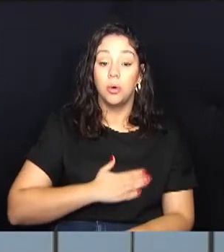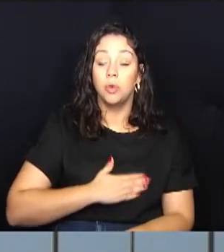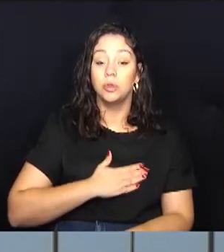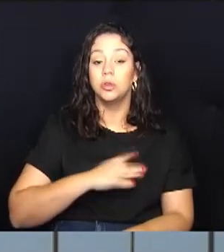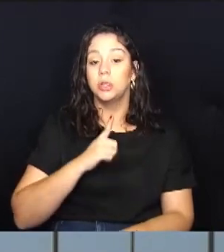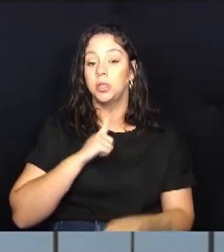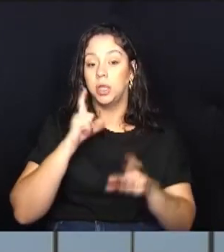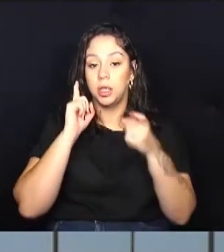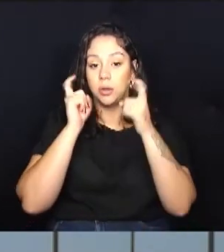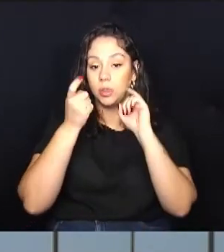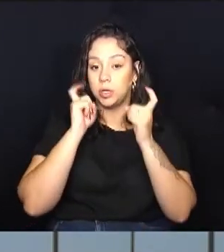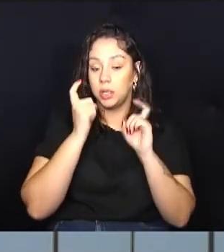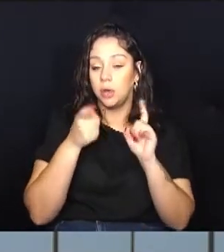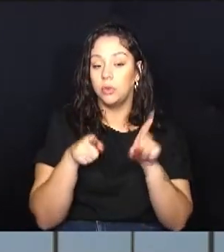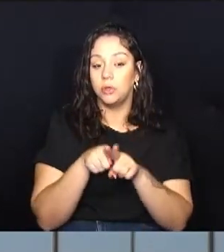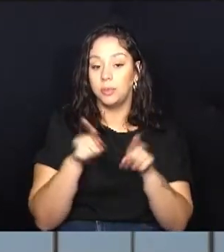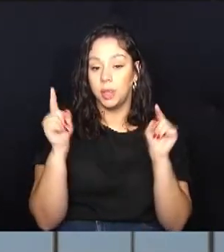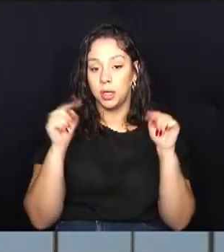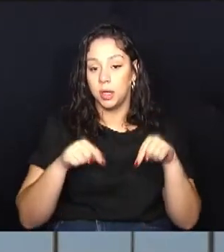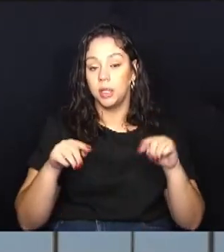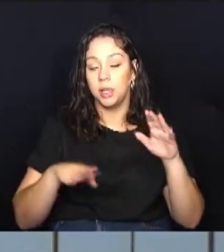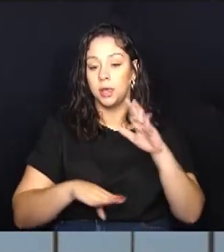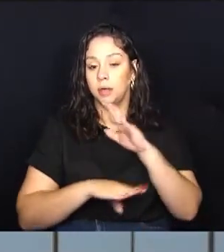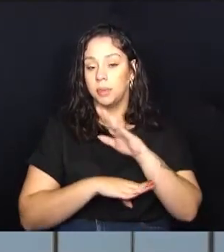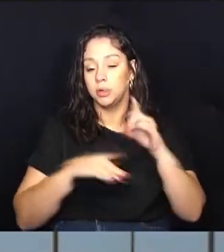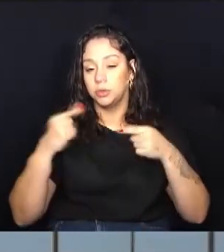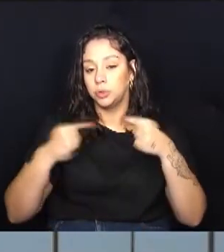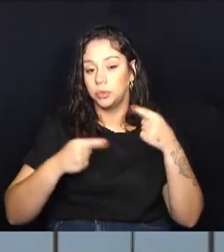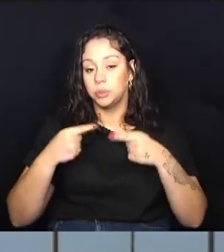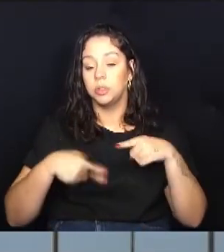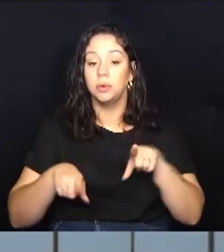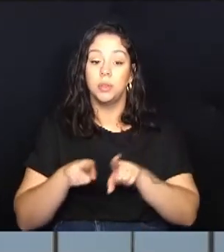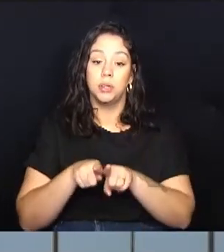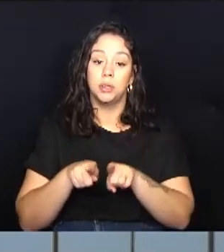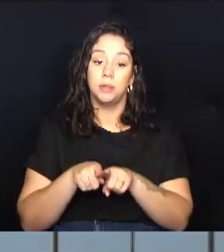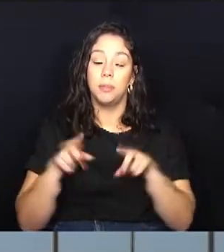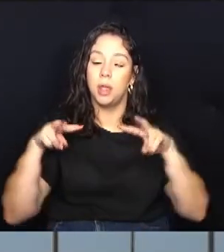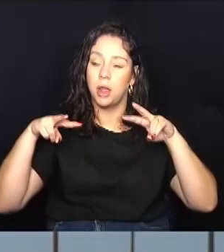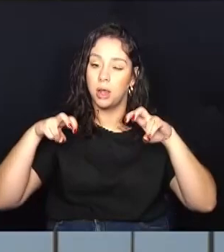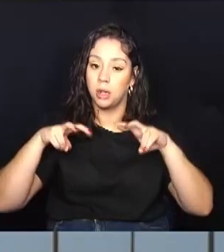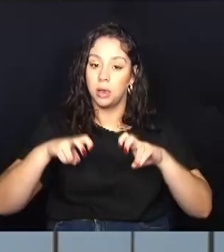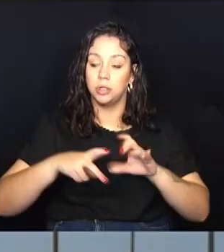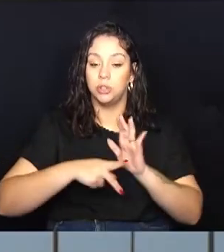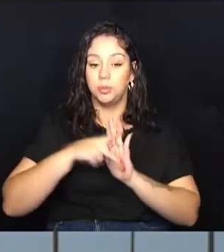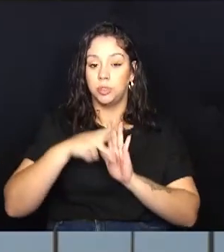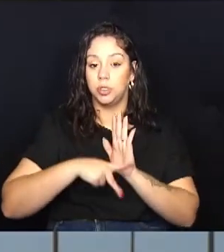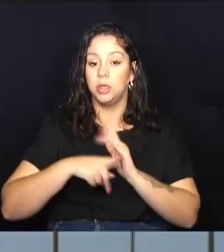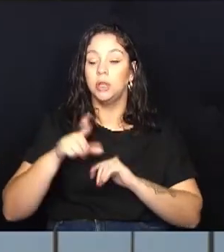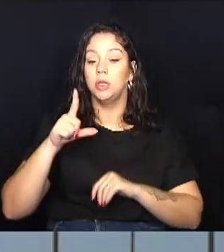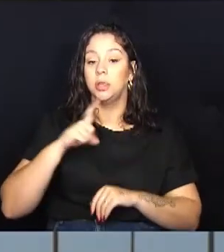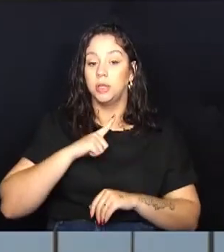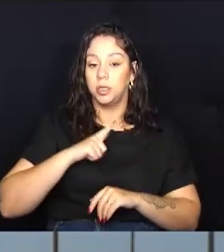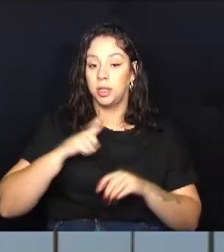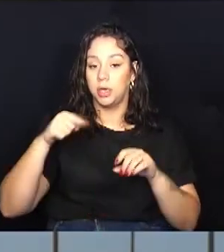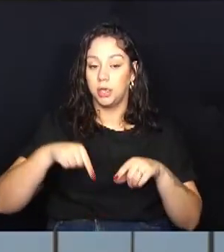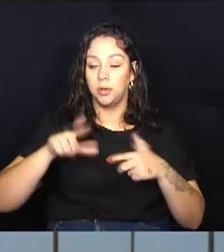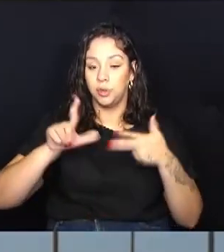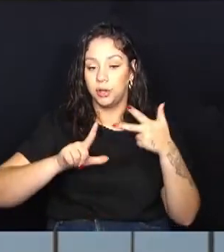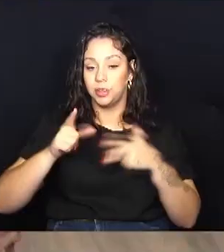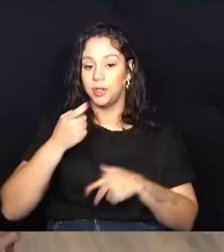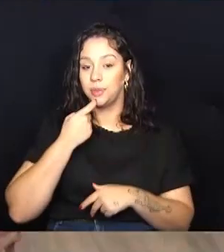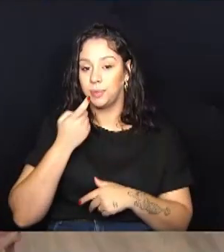reuniões, trazendo aqui para a Câmara debates e também análise de projetos que tramitam no Legislativo